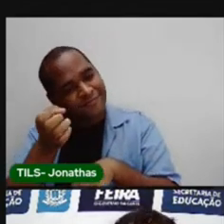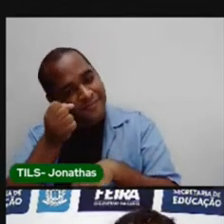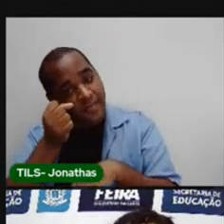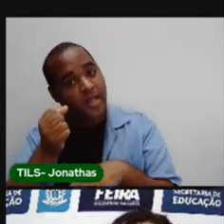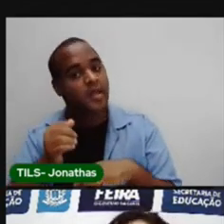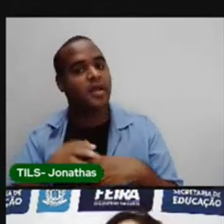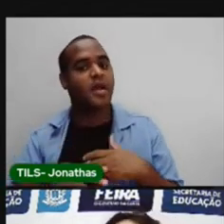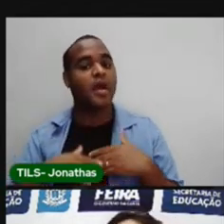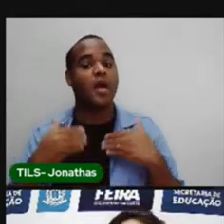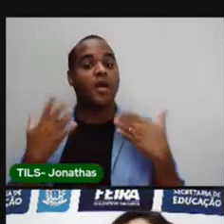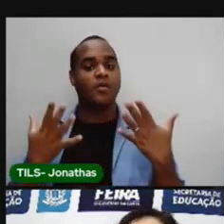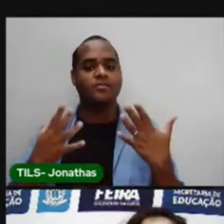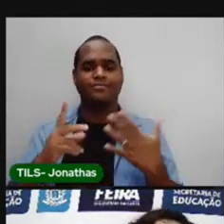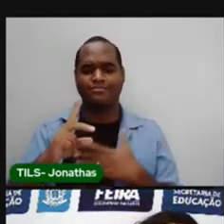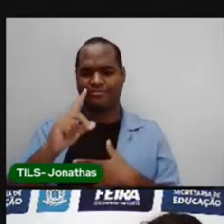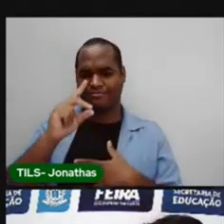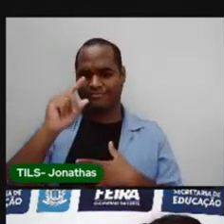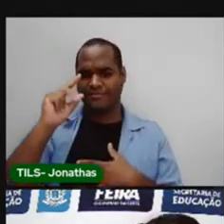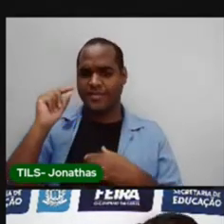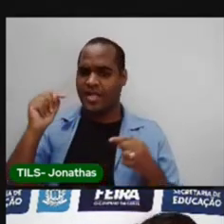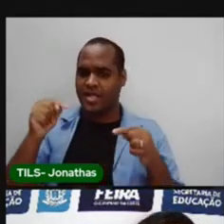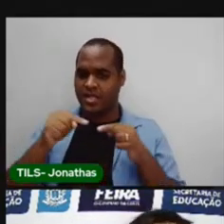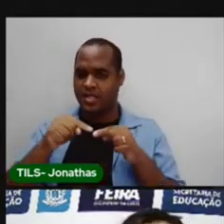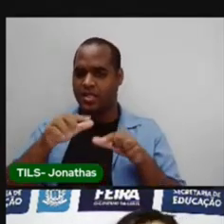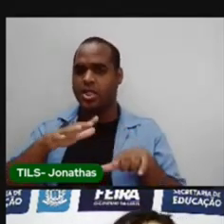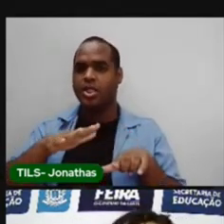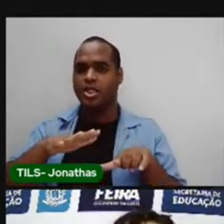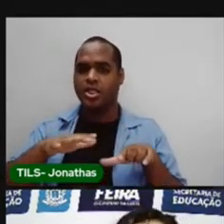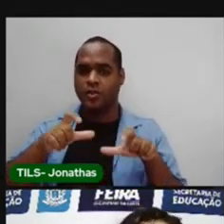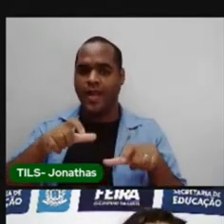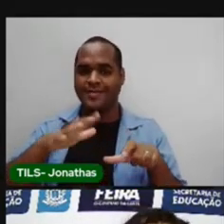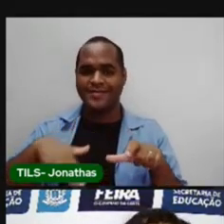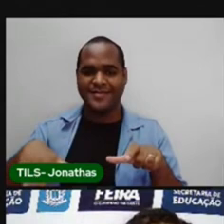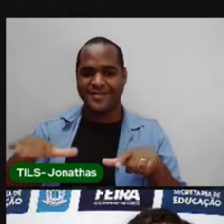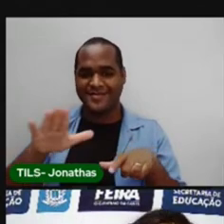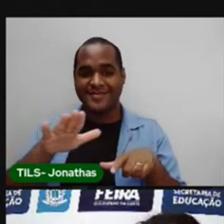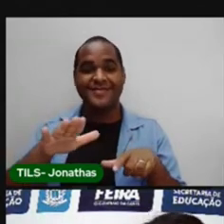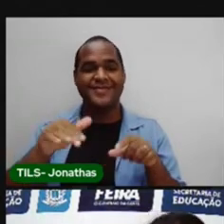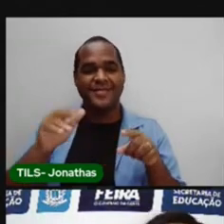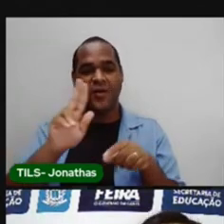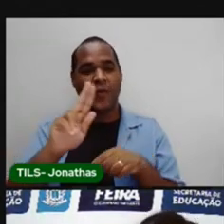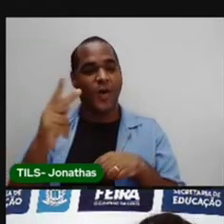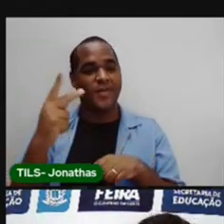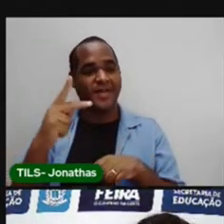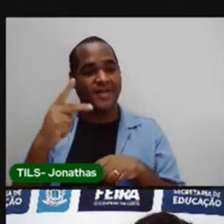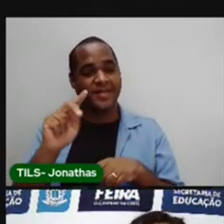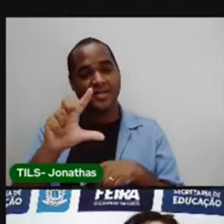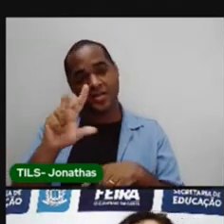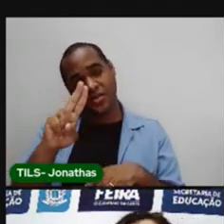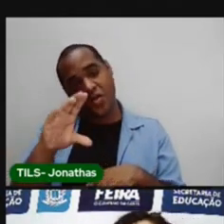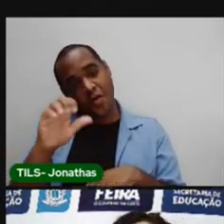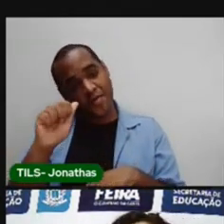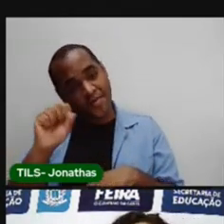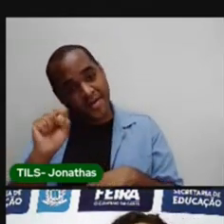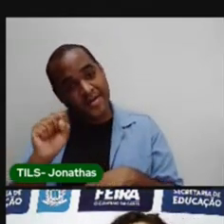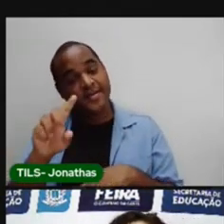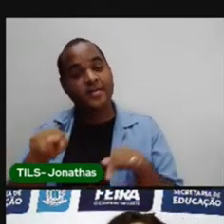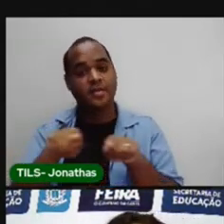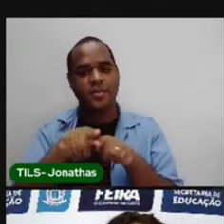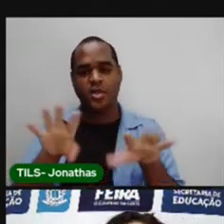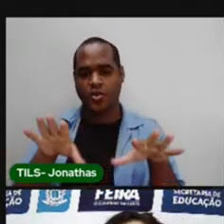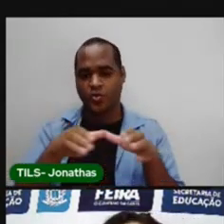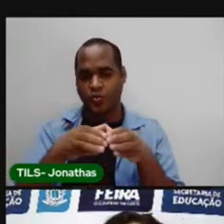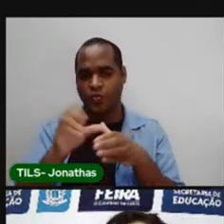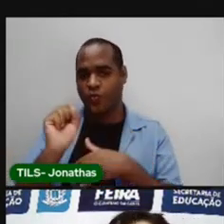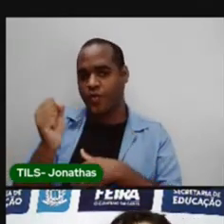do Descanso. Por isso que a Pedra do Descanso leva esse nome. Porque Lucas e o bando